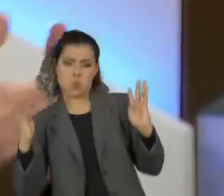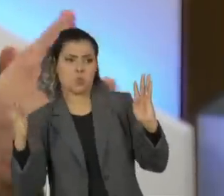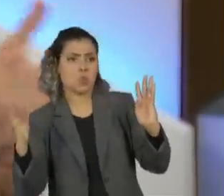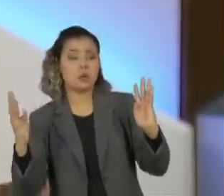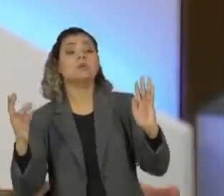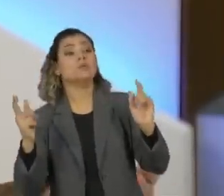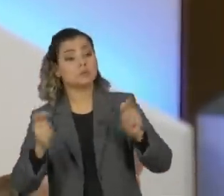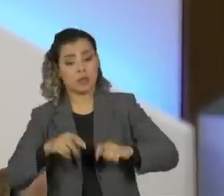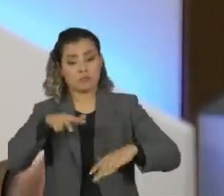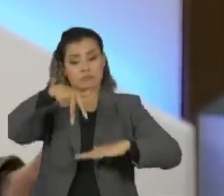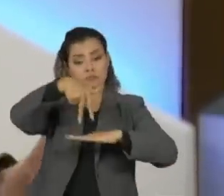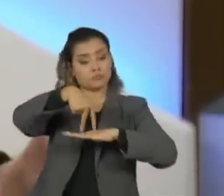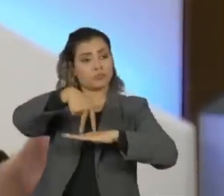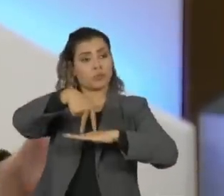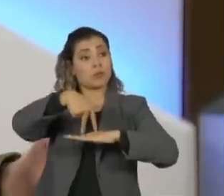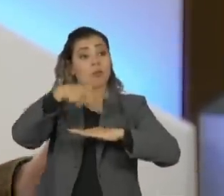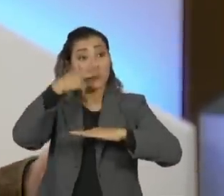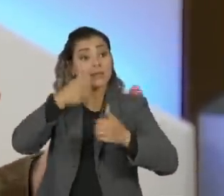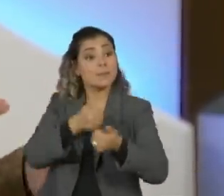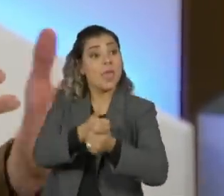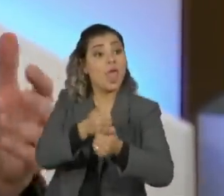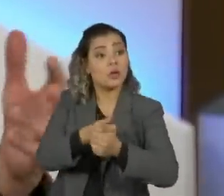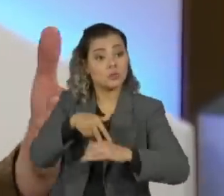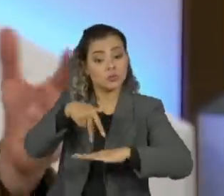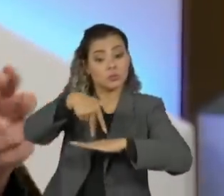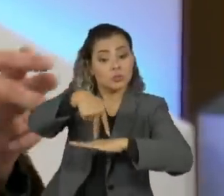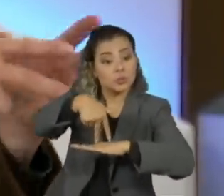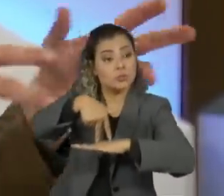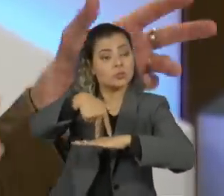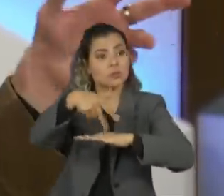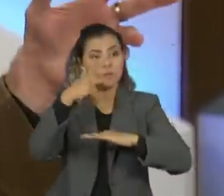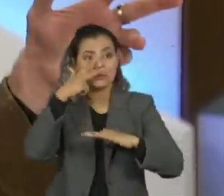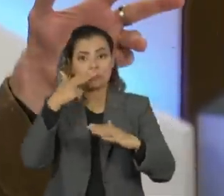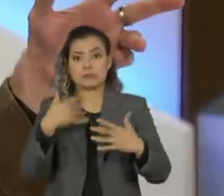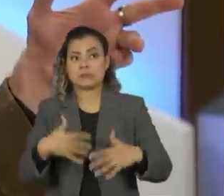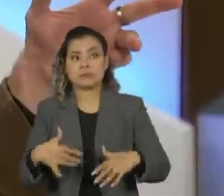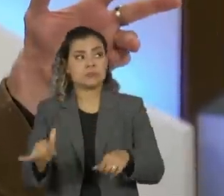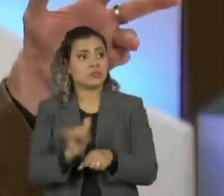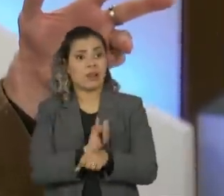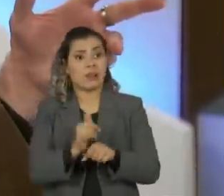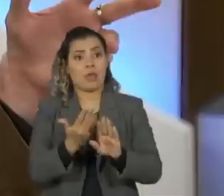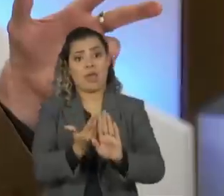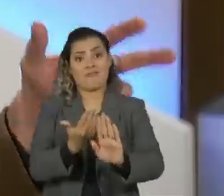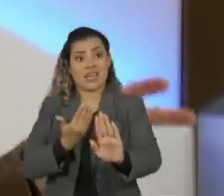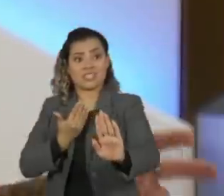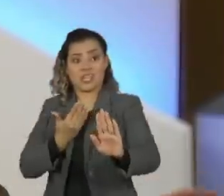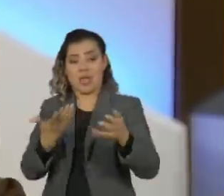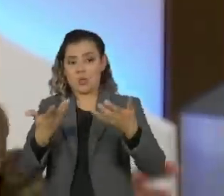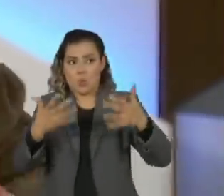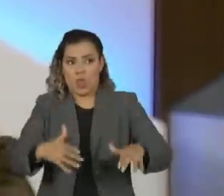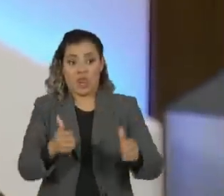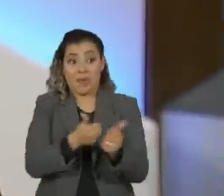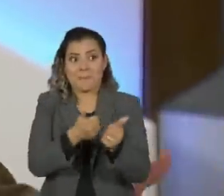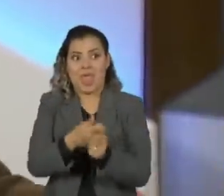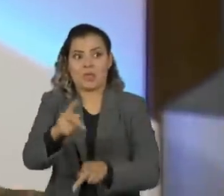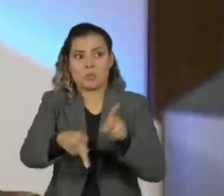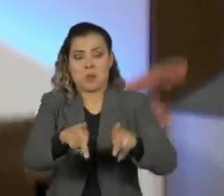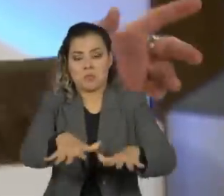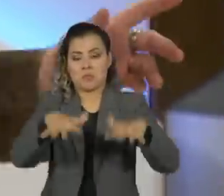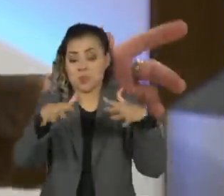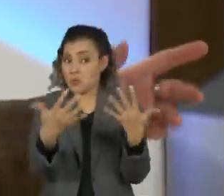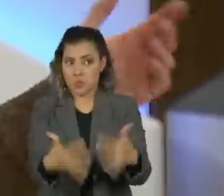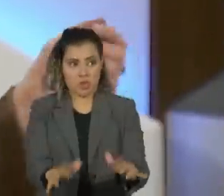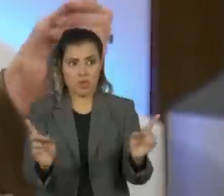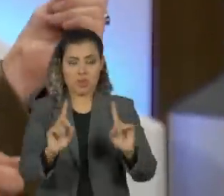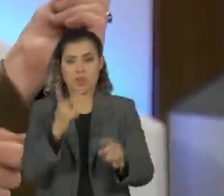e eu fiquei sem a profundidade e eu fiquei sem todo o meu refúgio estratégico militar, que era sacaneal. Eu pensei assim,